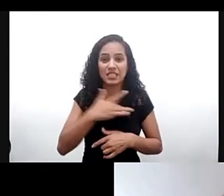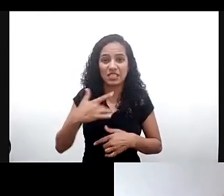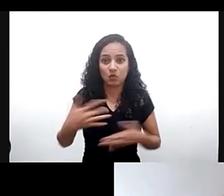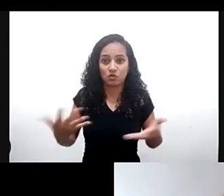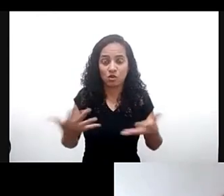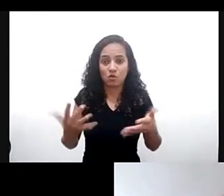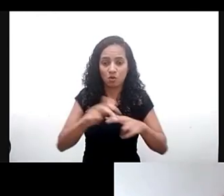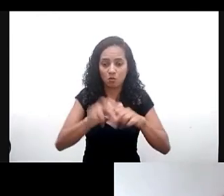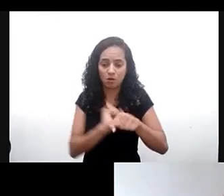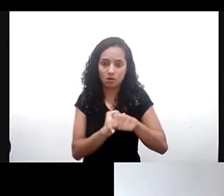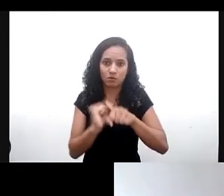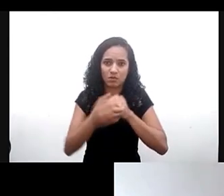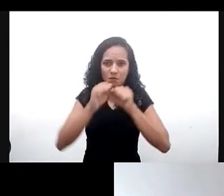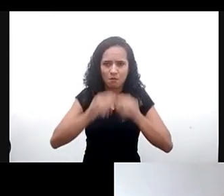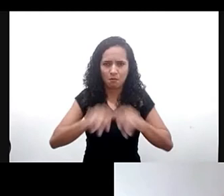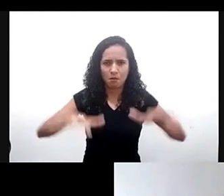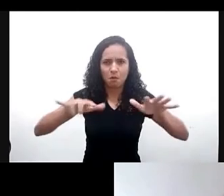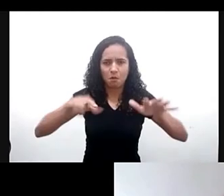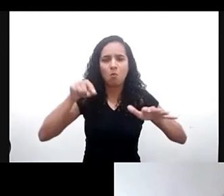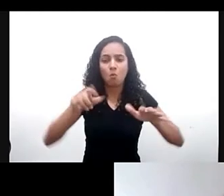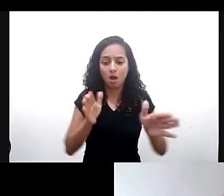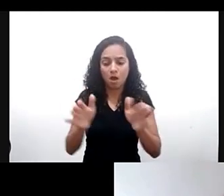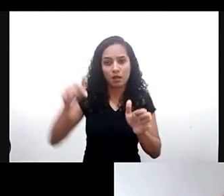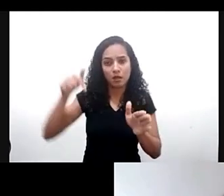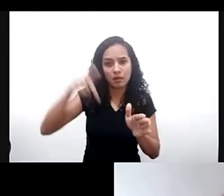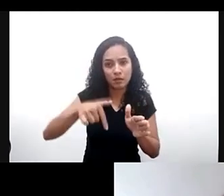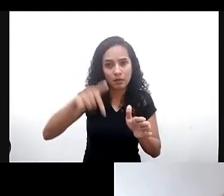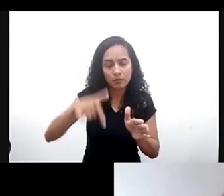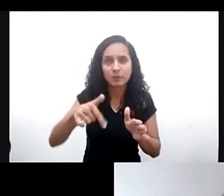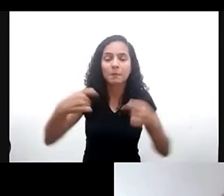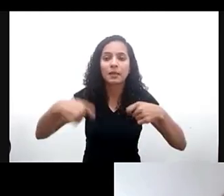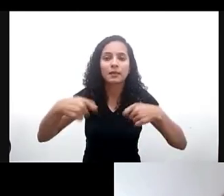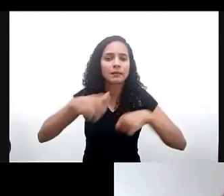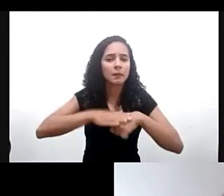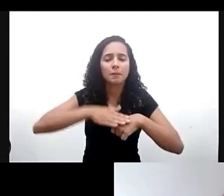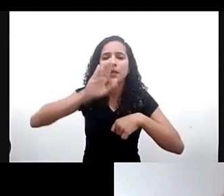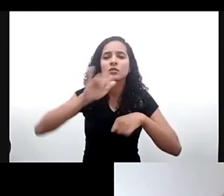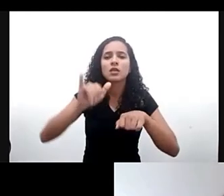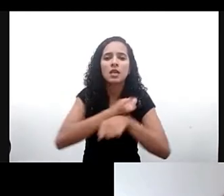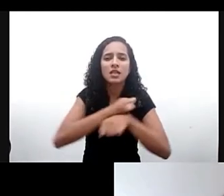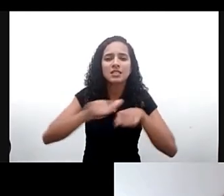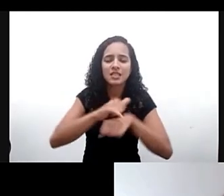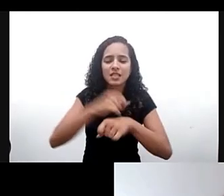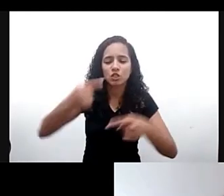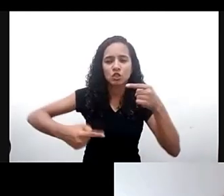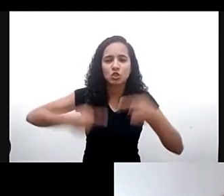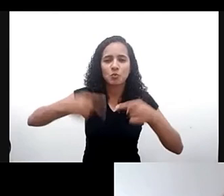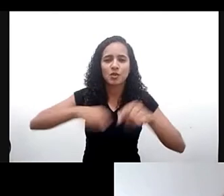pela pandemia há uma enorme necessidade de revisar por exemplo as estratégias e políticas educacionais